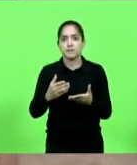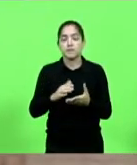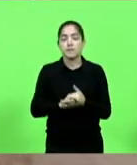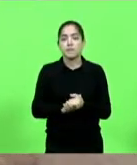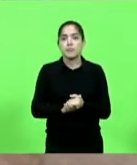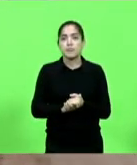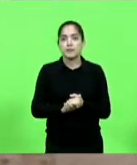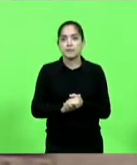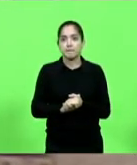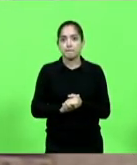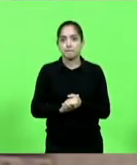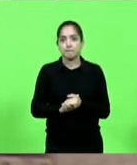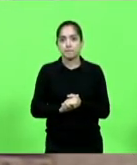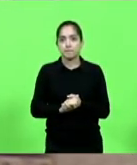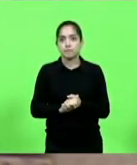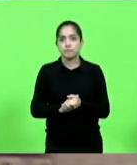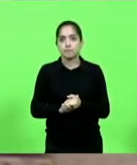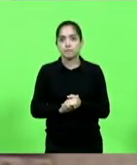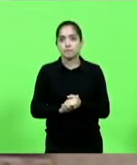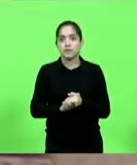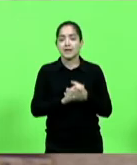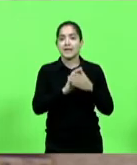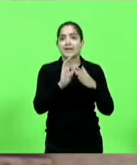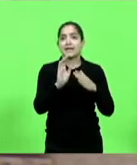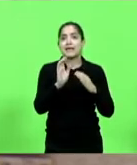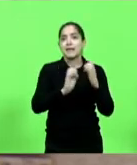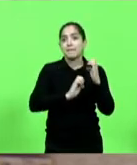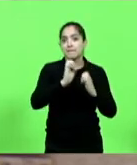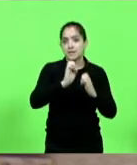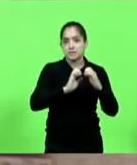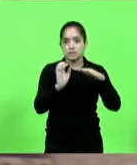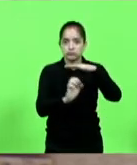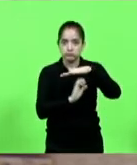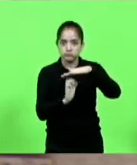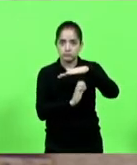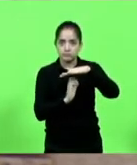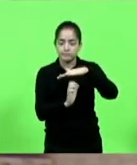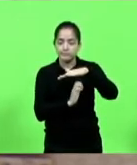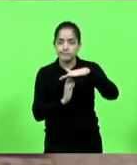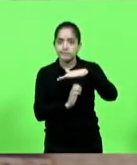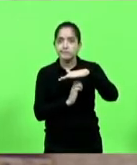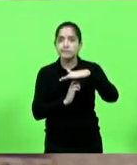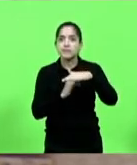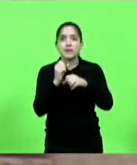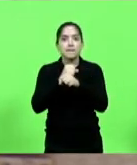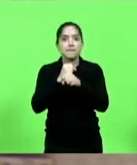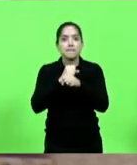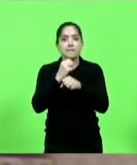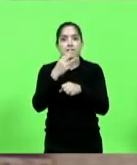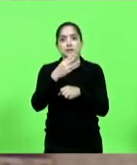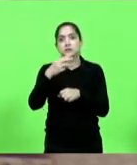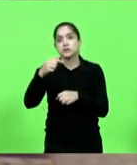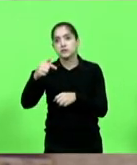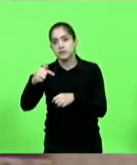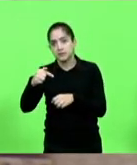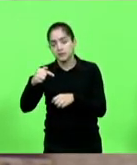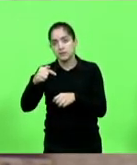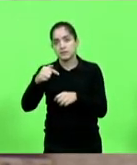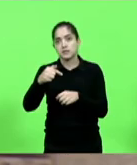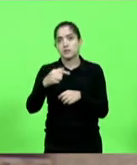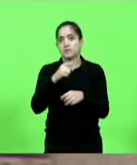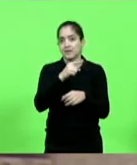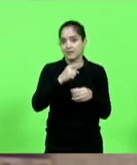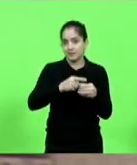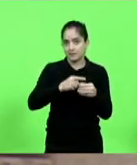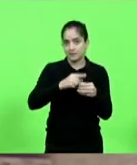empresarial. Eu convivo mais de 37 anos na cidade de